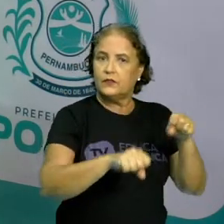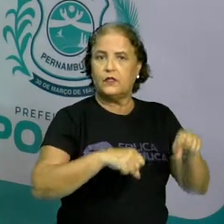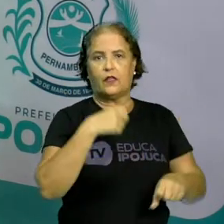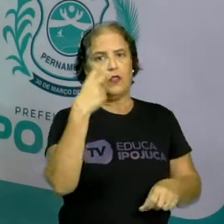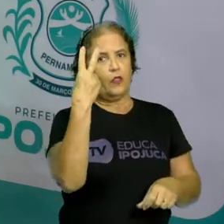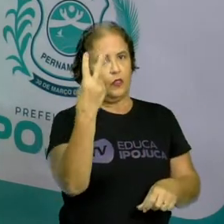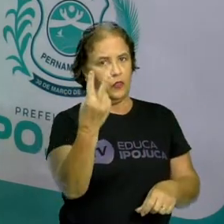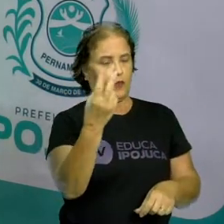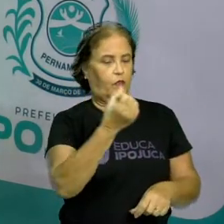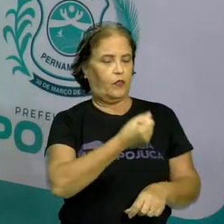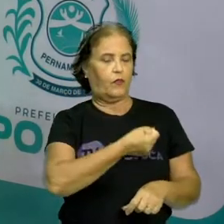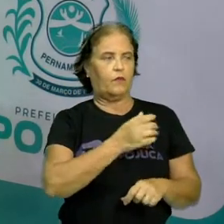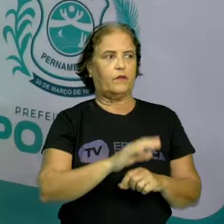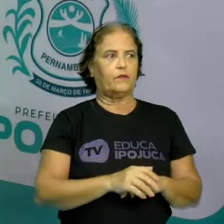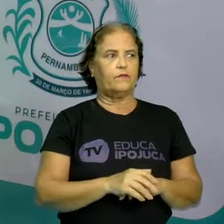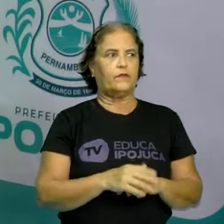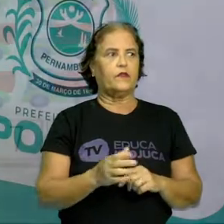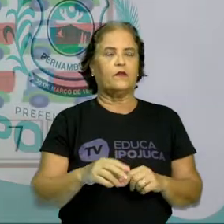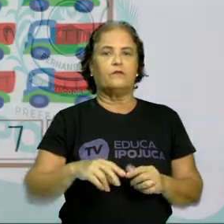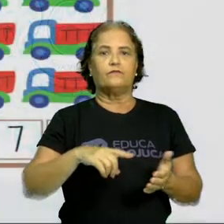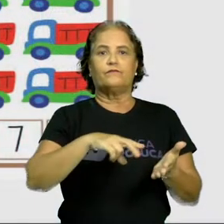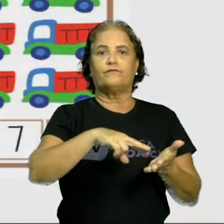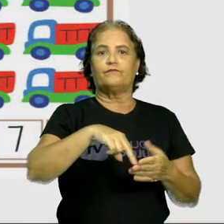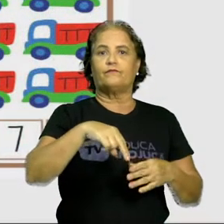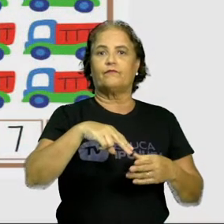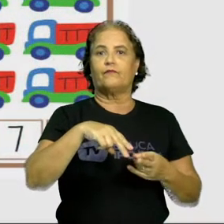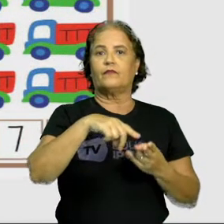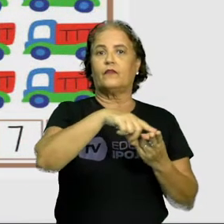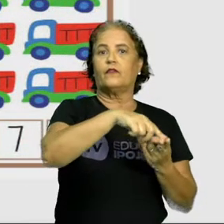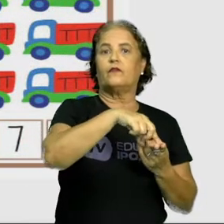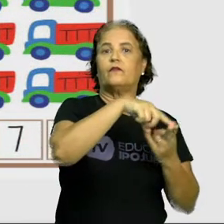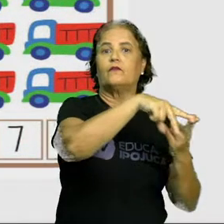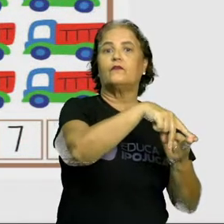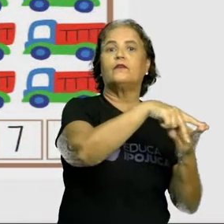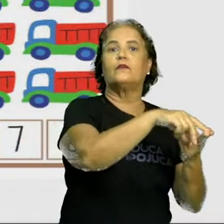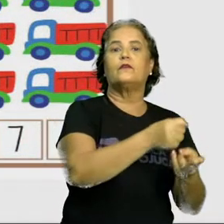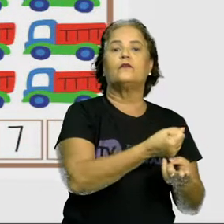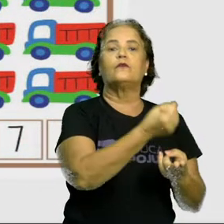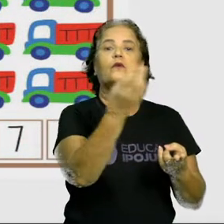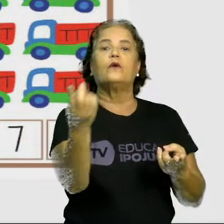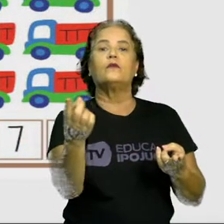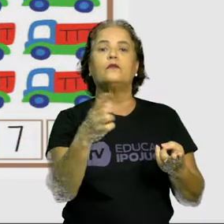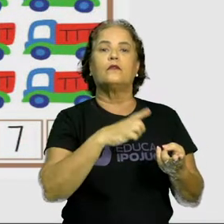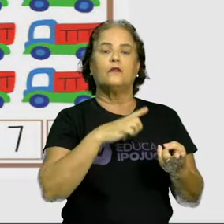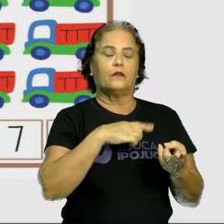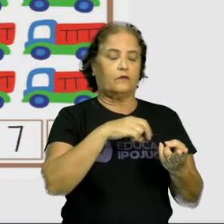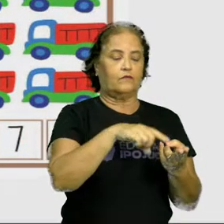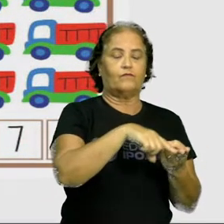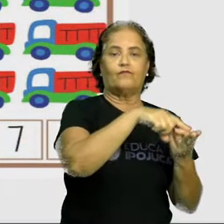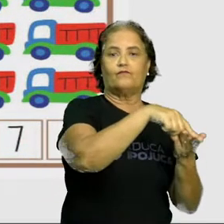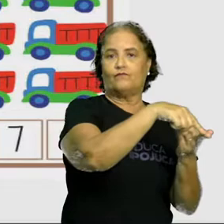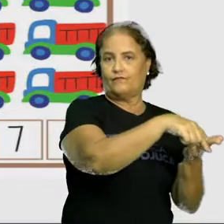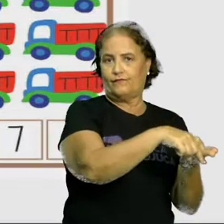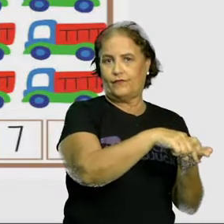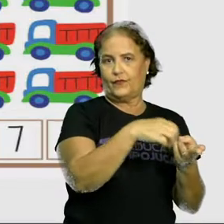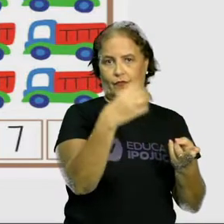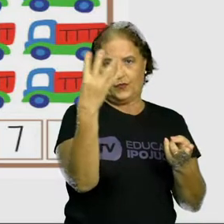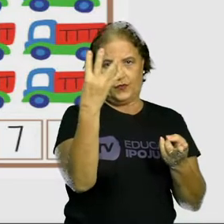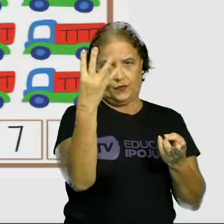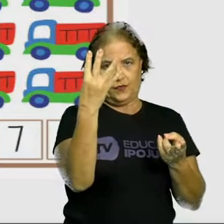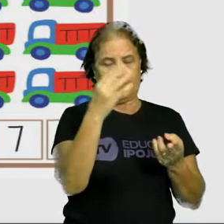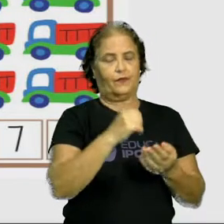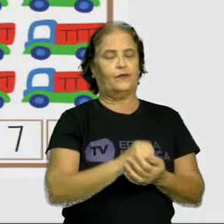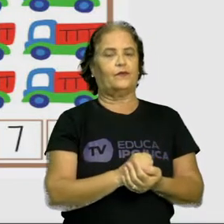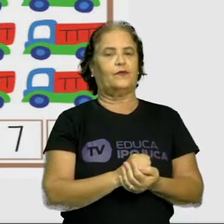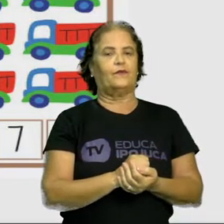bem. E esses skates? E aí, quantos skates tem? Contaram? Quatro, não é isso? Então, aqui